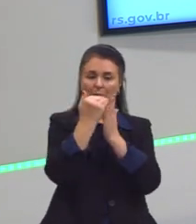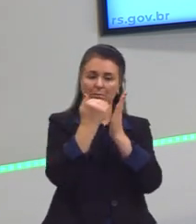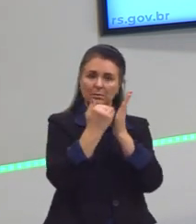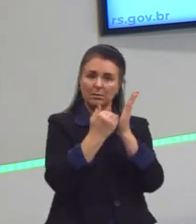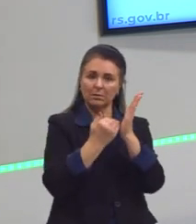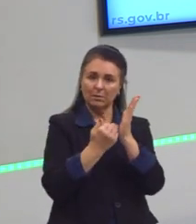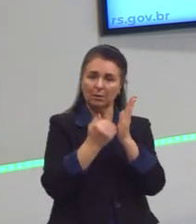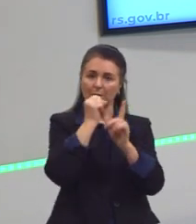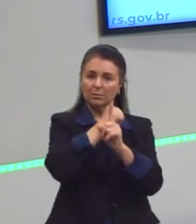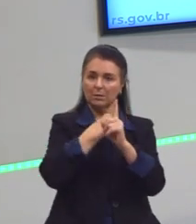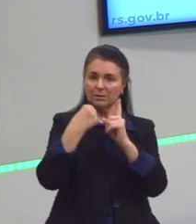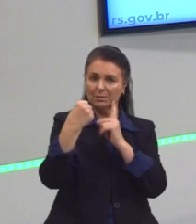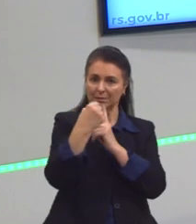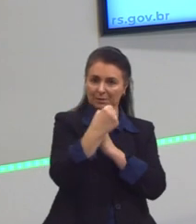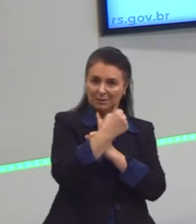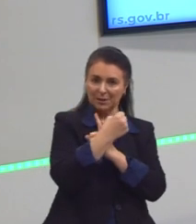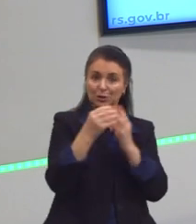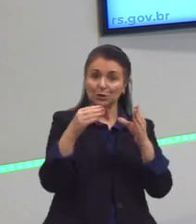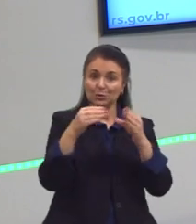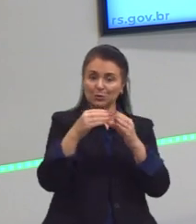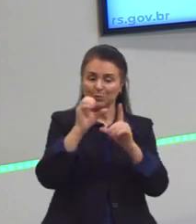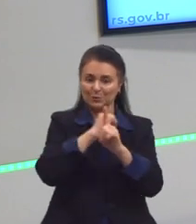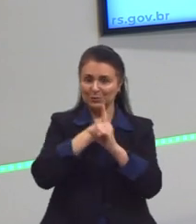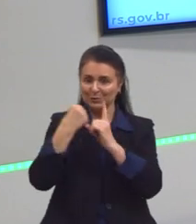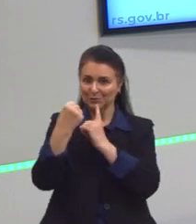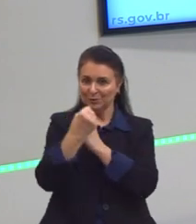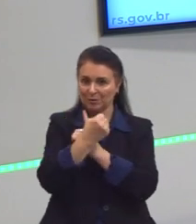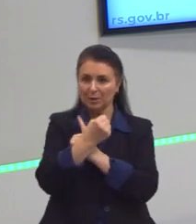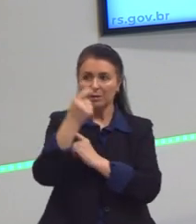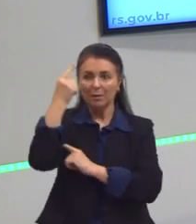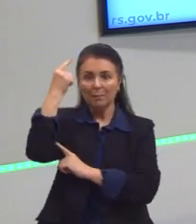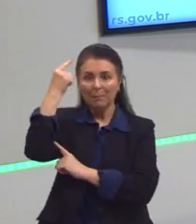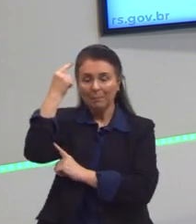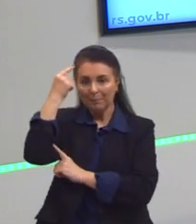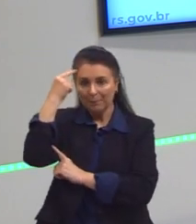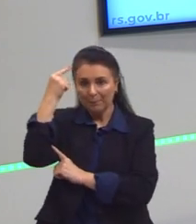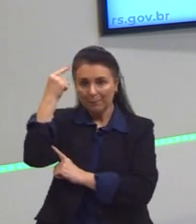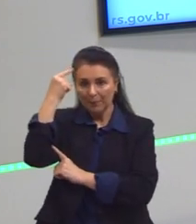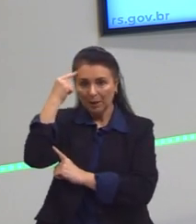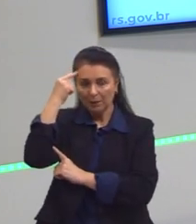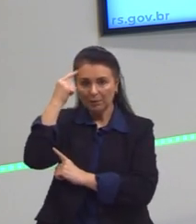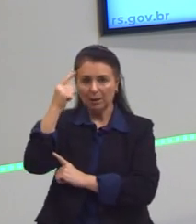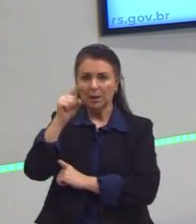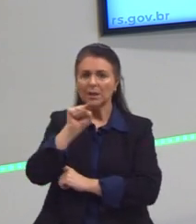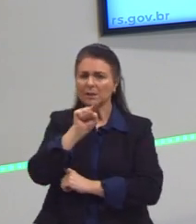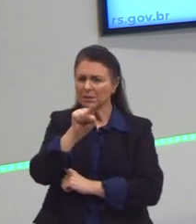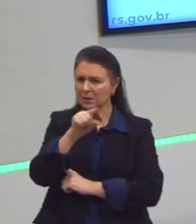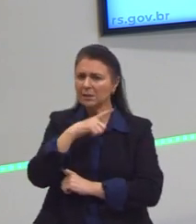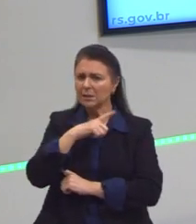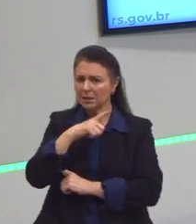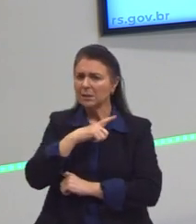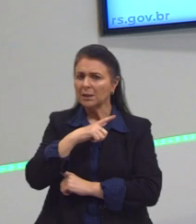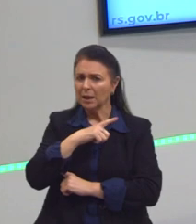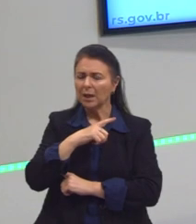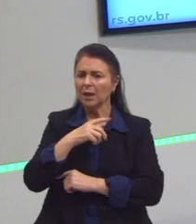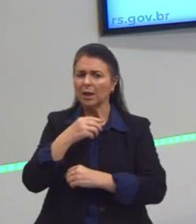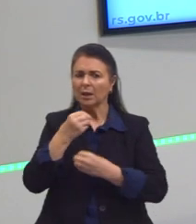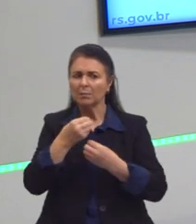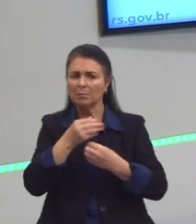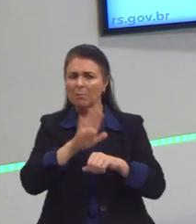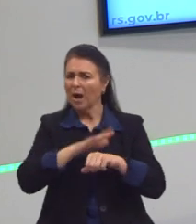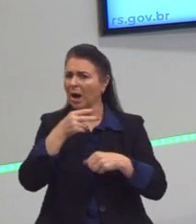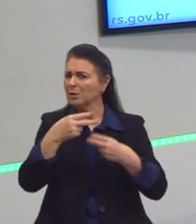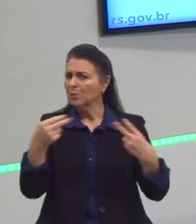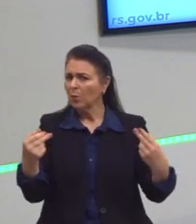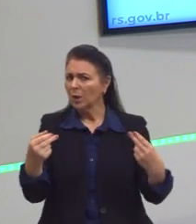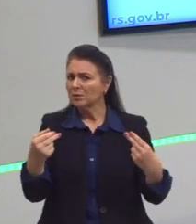classe social. Espero que você reflita sobre as condições, se alguém tem mais condições, menos condições, como isso influencia